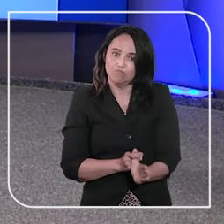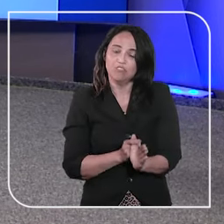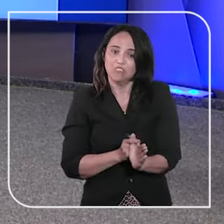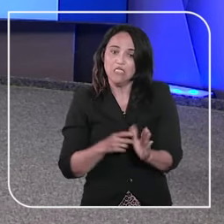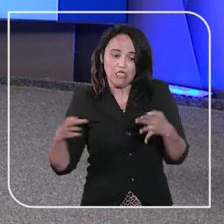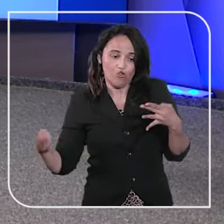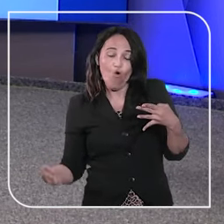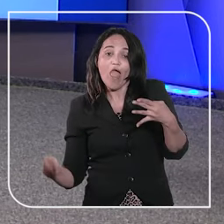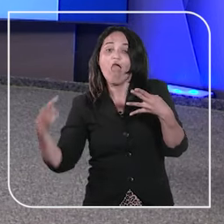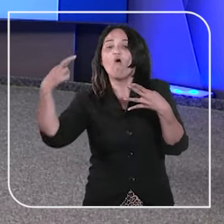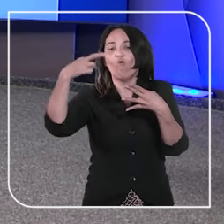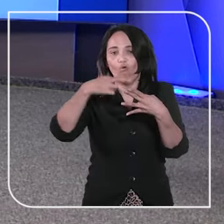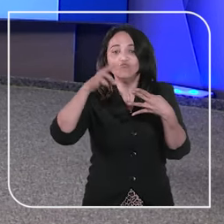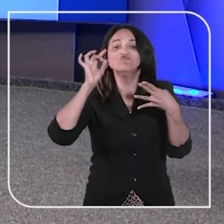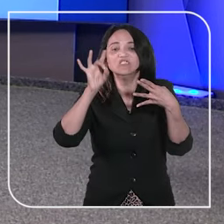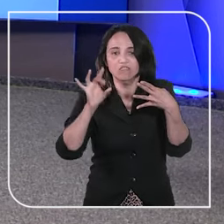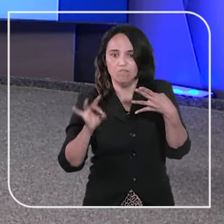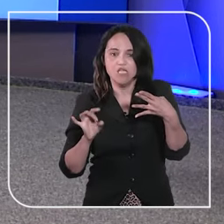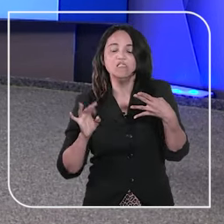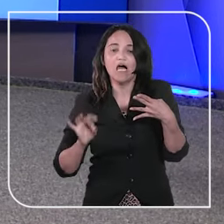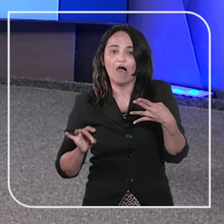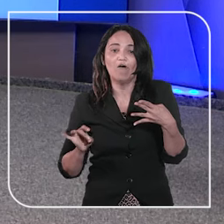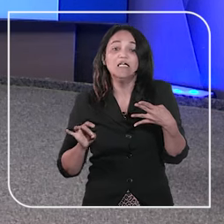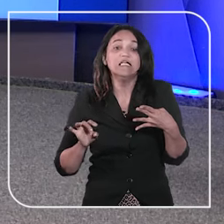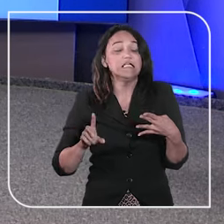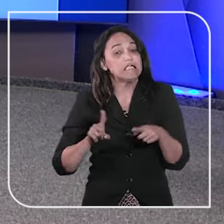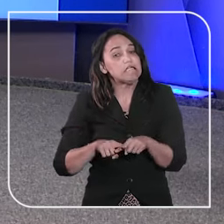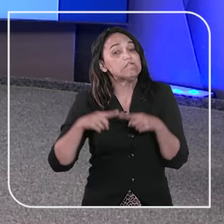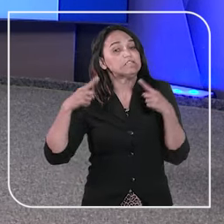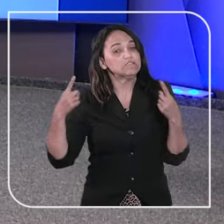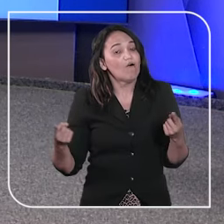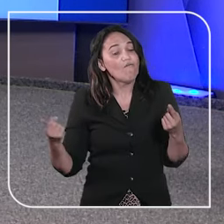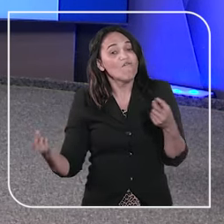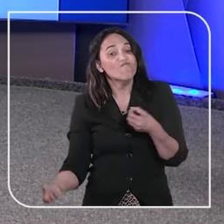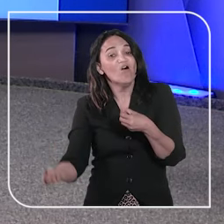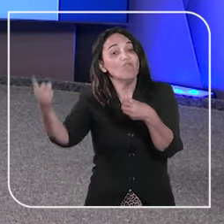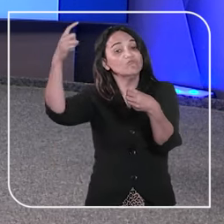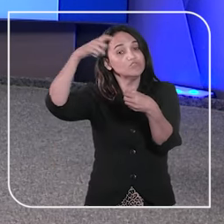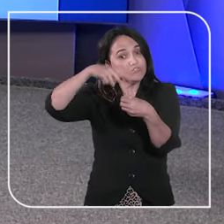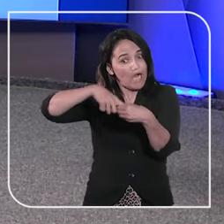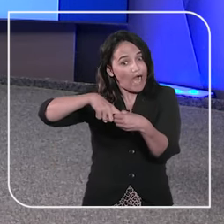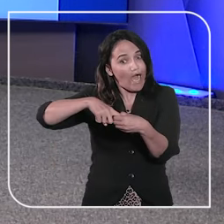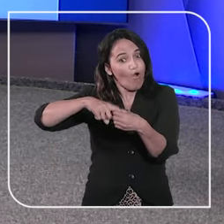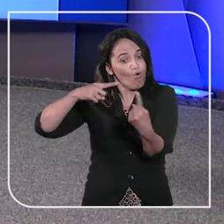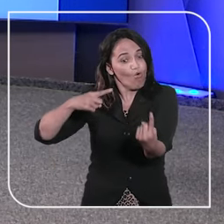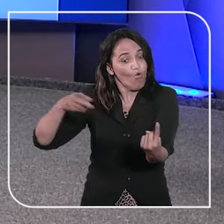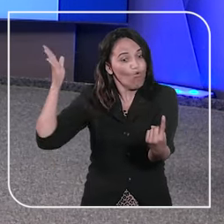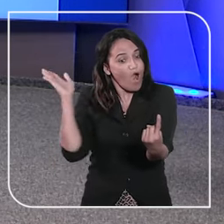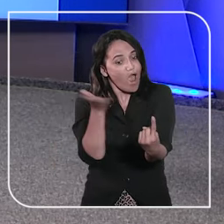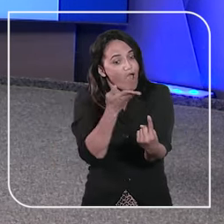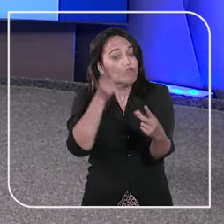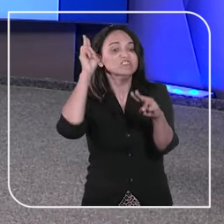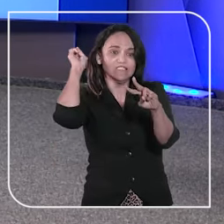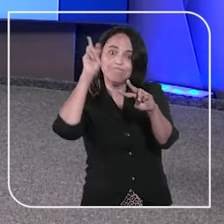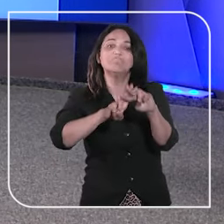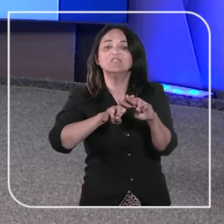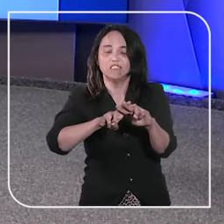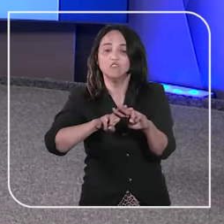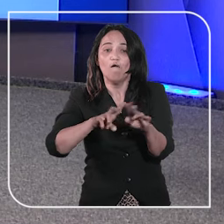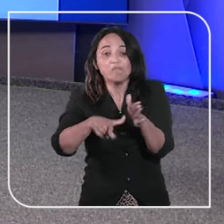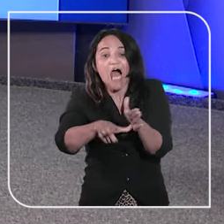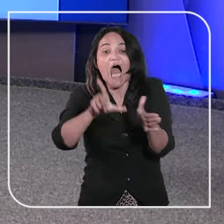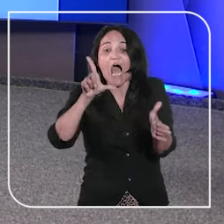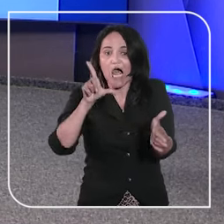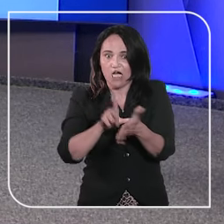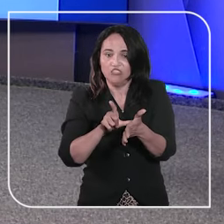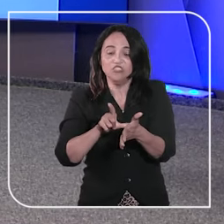recurso especial e, assim, tornar possível a retomada da prisão preventiva, ou seja, antes do julgamento,